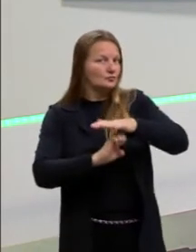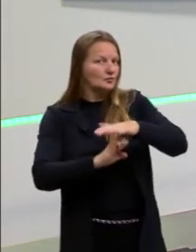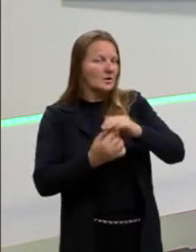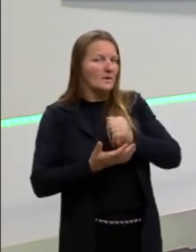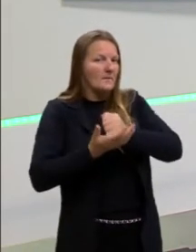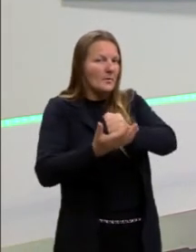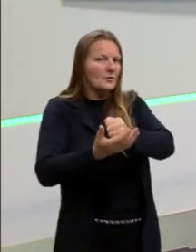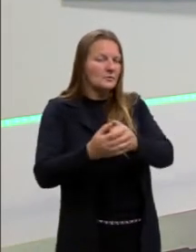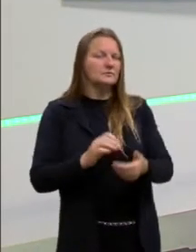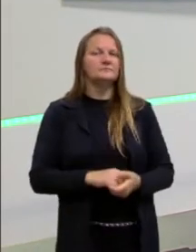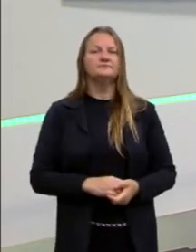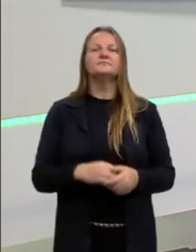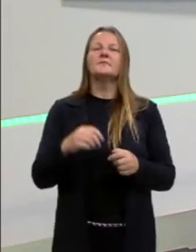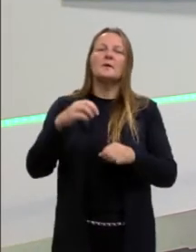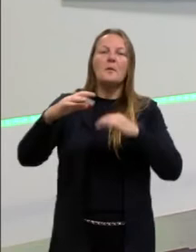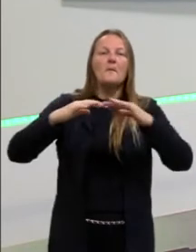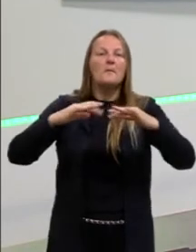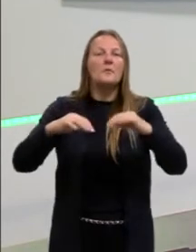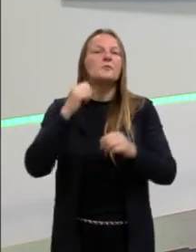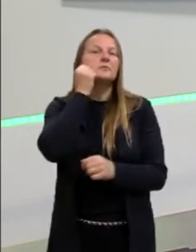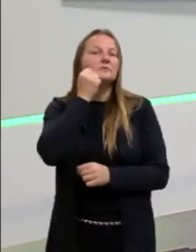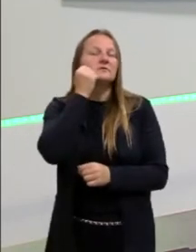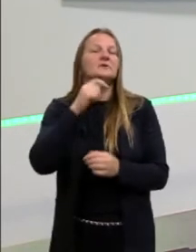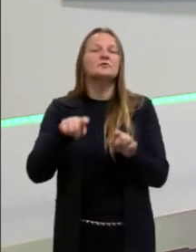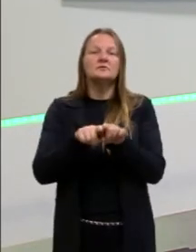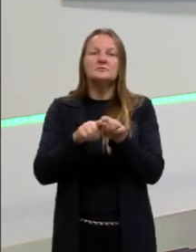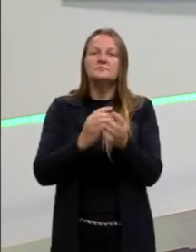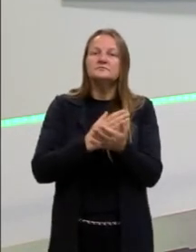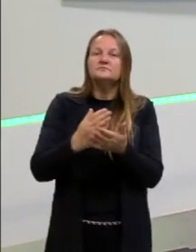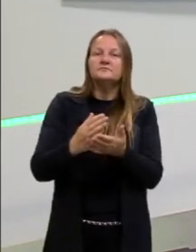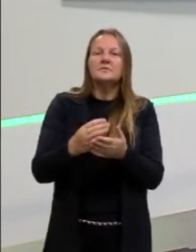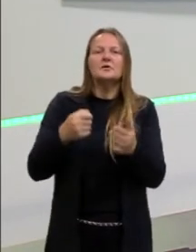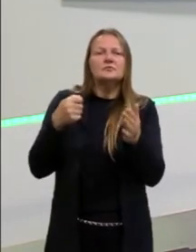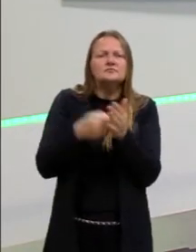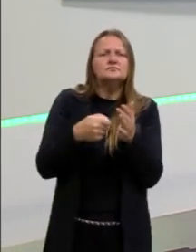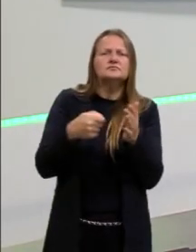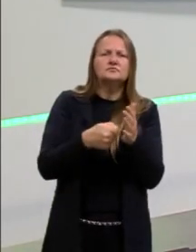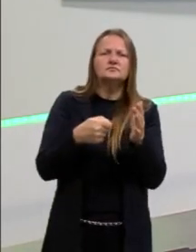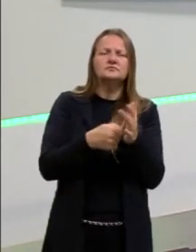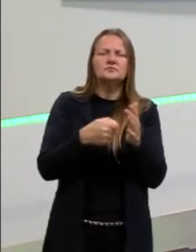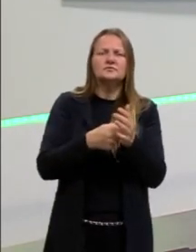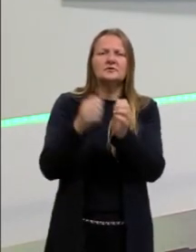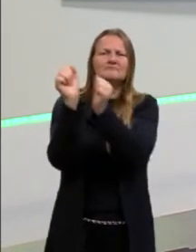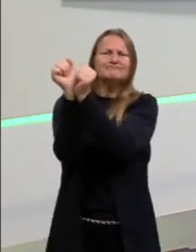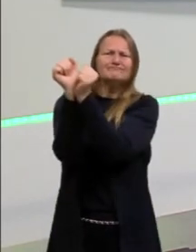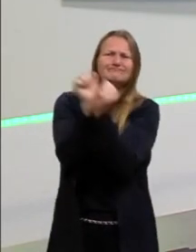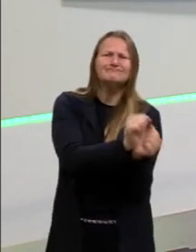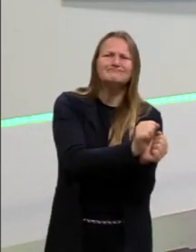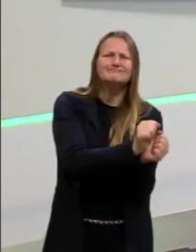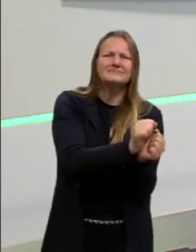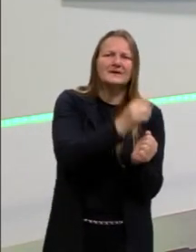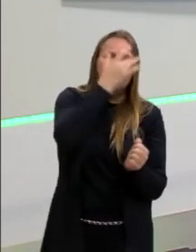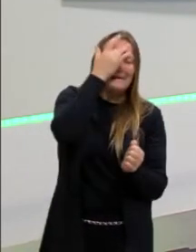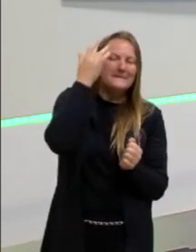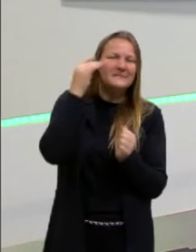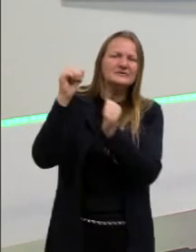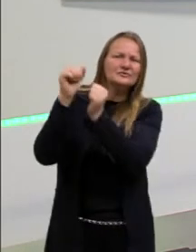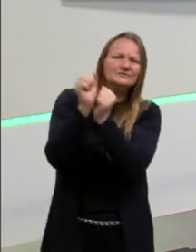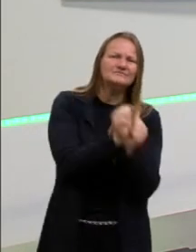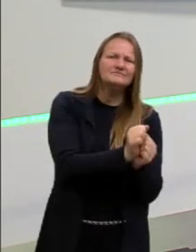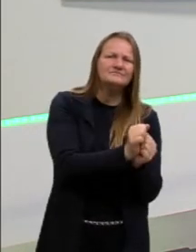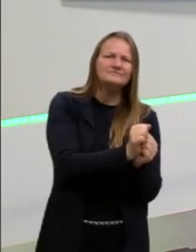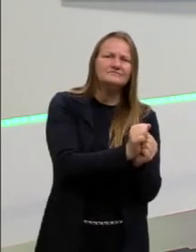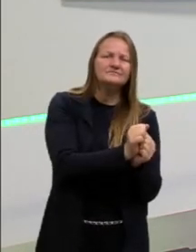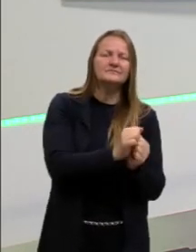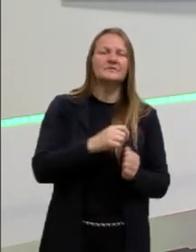Pensar também que esse movimento negro, ele se origina das lutas das pessoas escravizadas. Então, existia não um